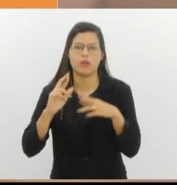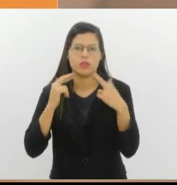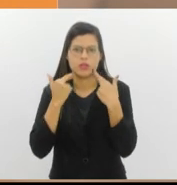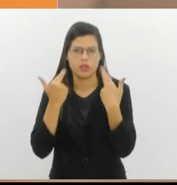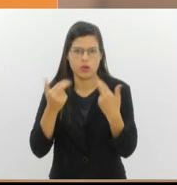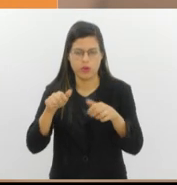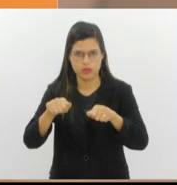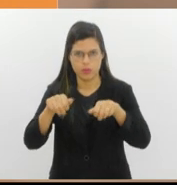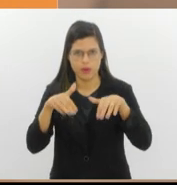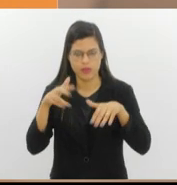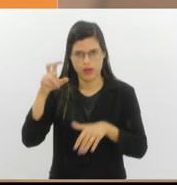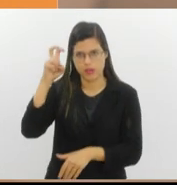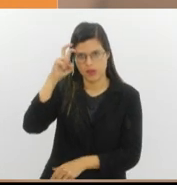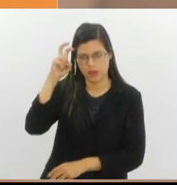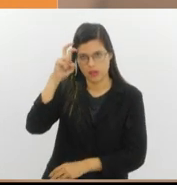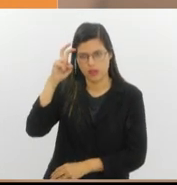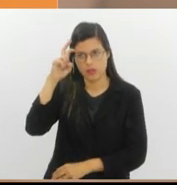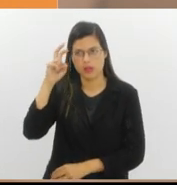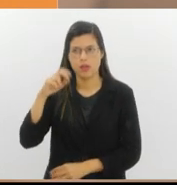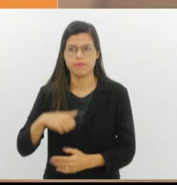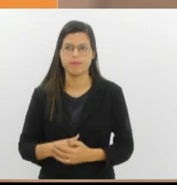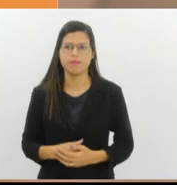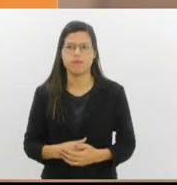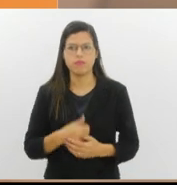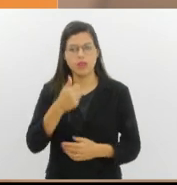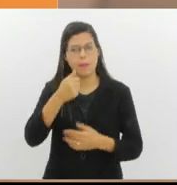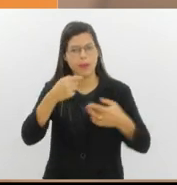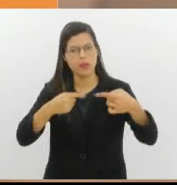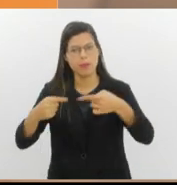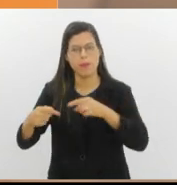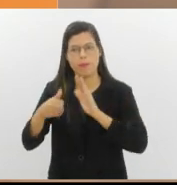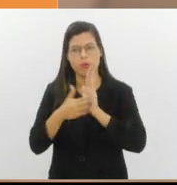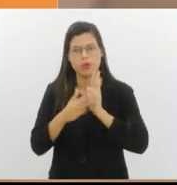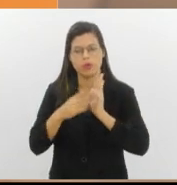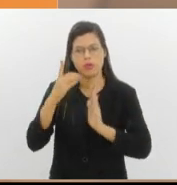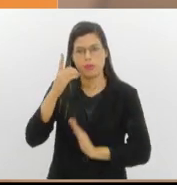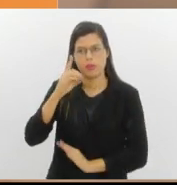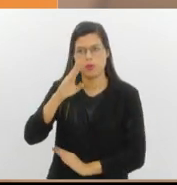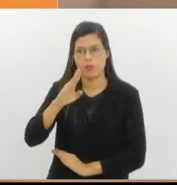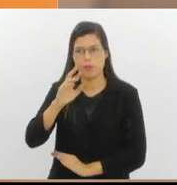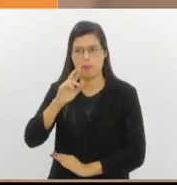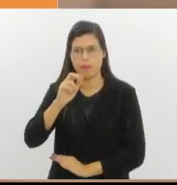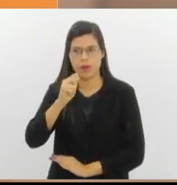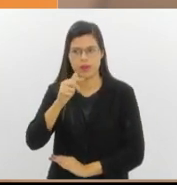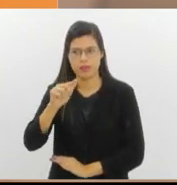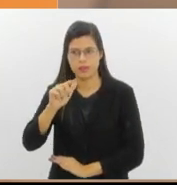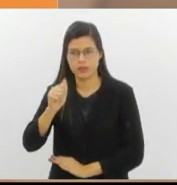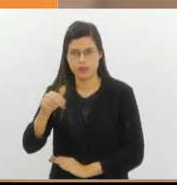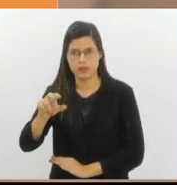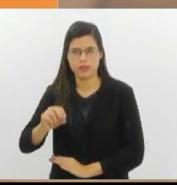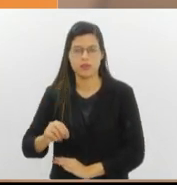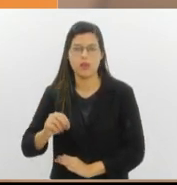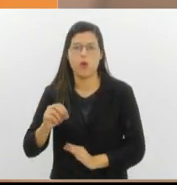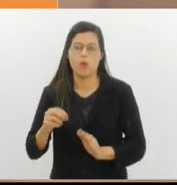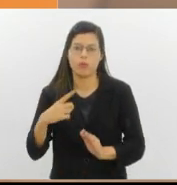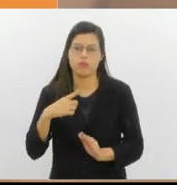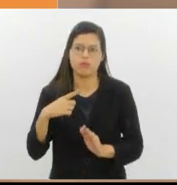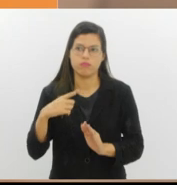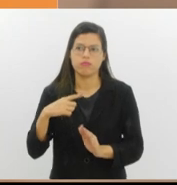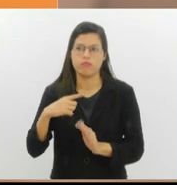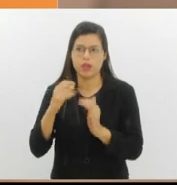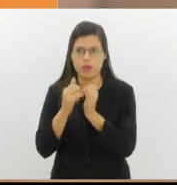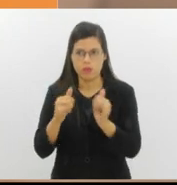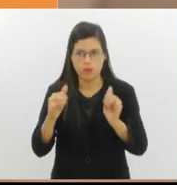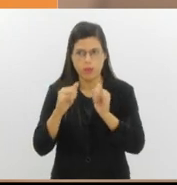E em primeira discussão, um projeto do deputado Brasão, que determina a instalação de sinalização informativa em vários